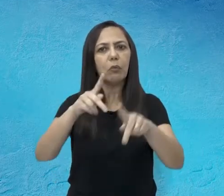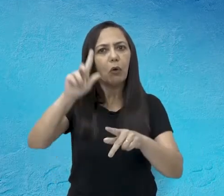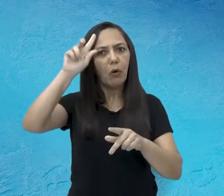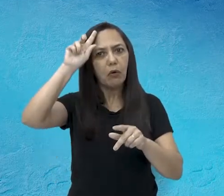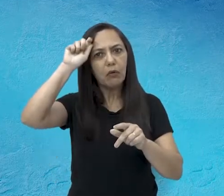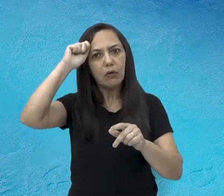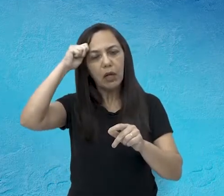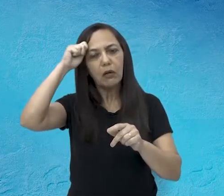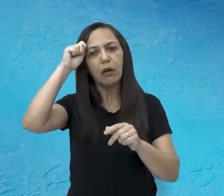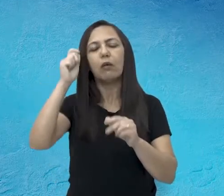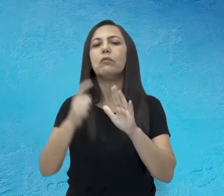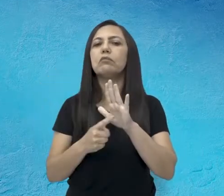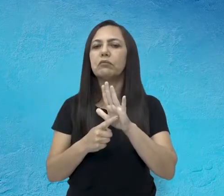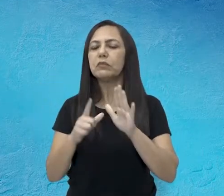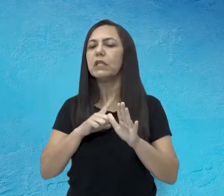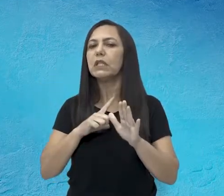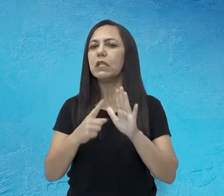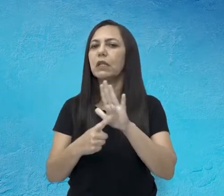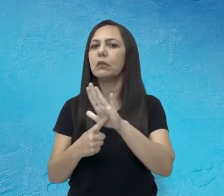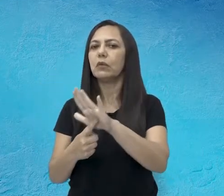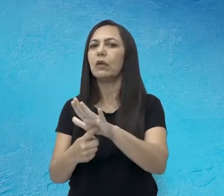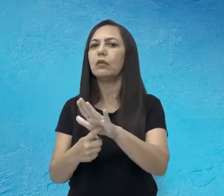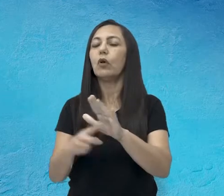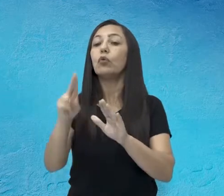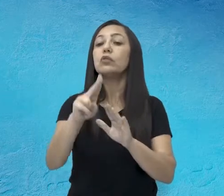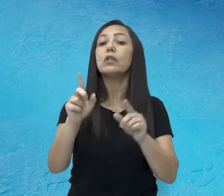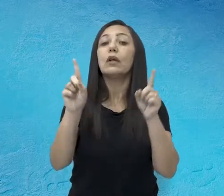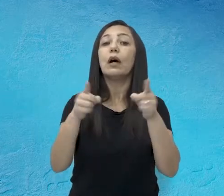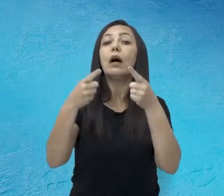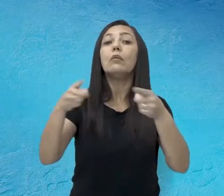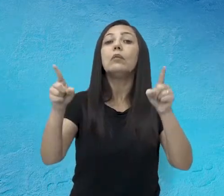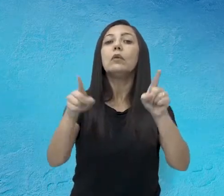surgiu na periferia também de Nova York,